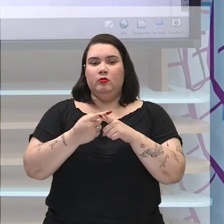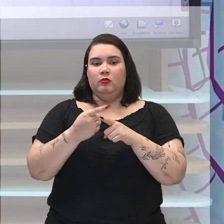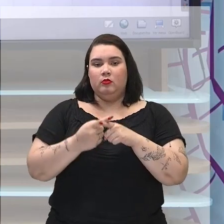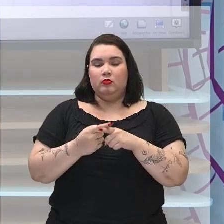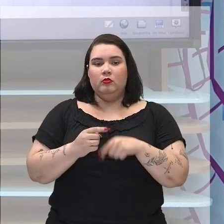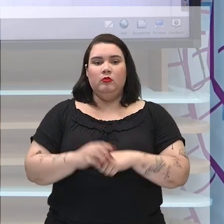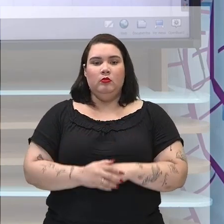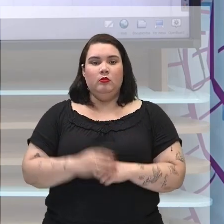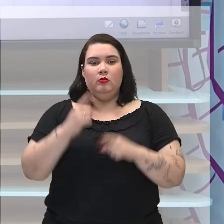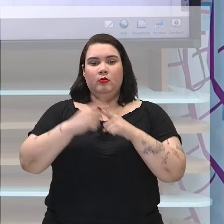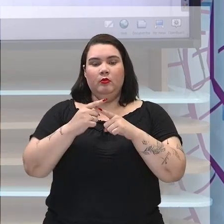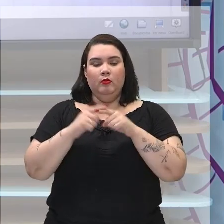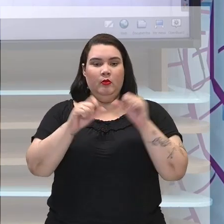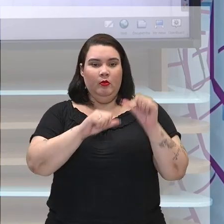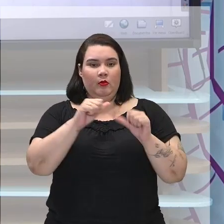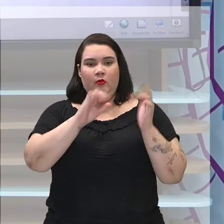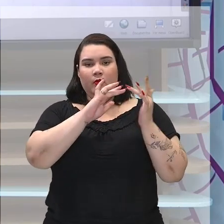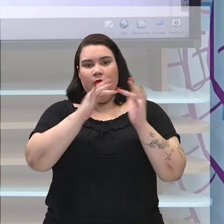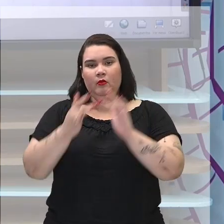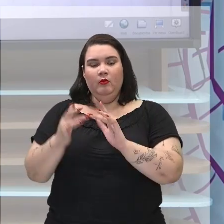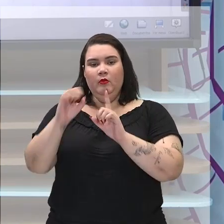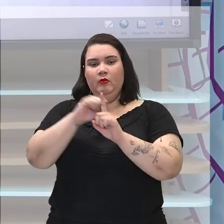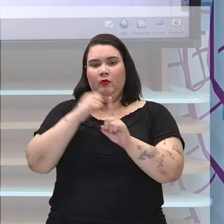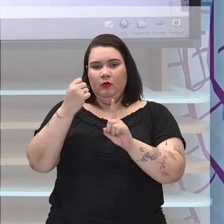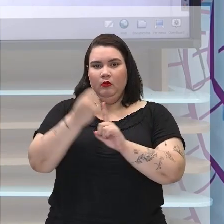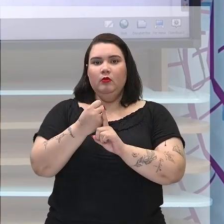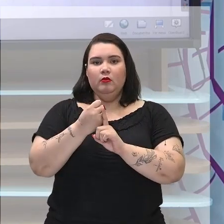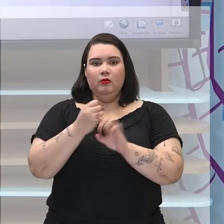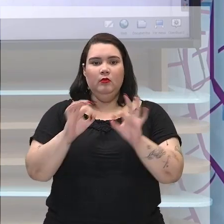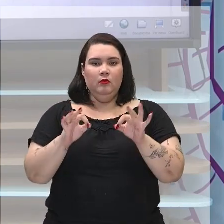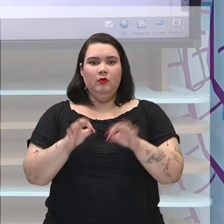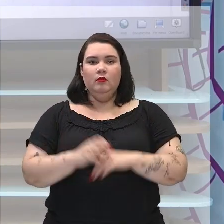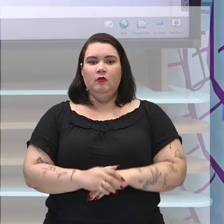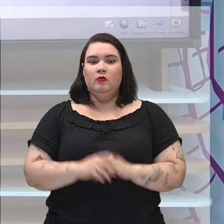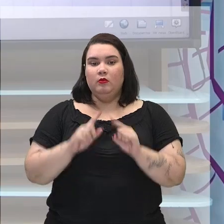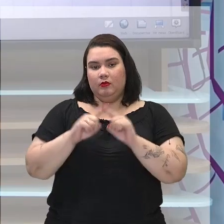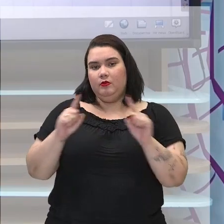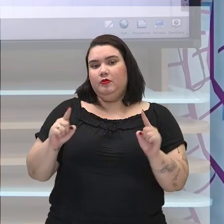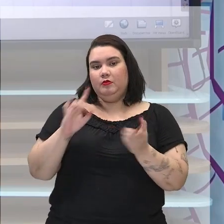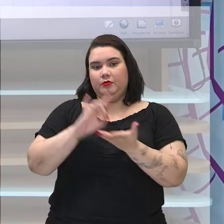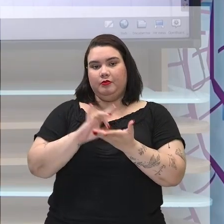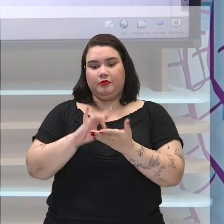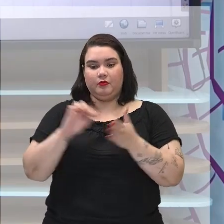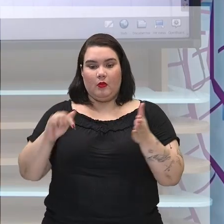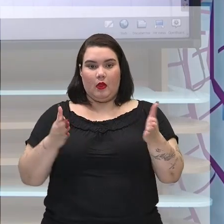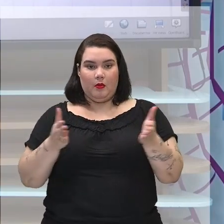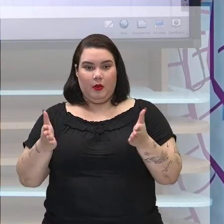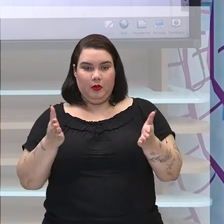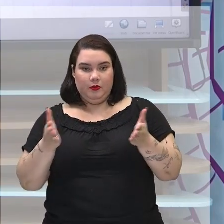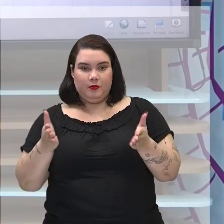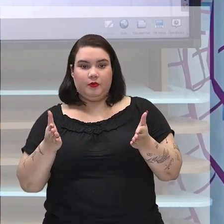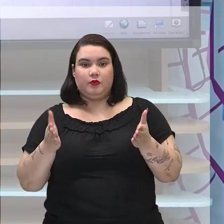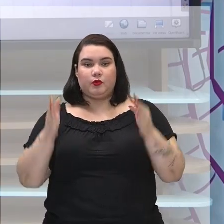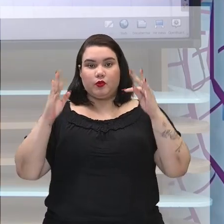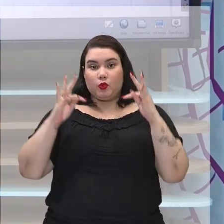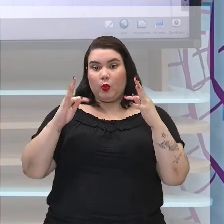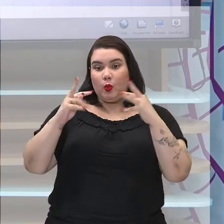elas mudam o contexto social. É claro que dentro daquele período, não são todos, né,